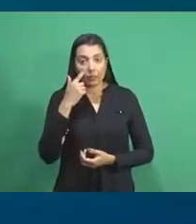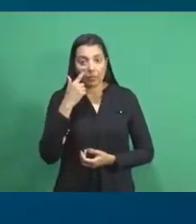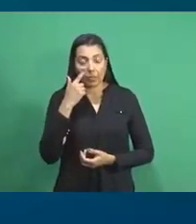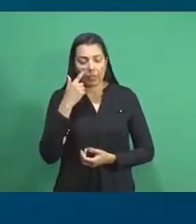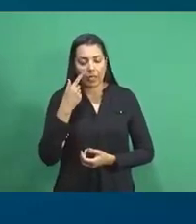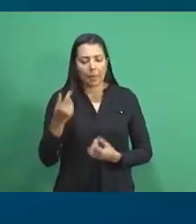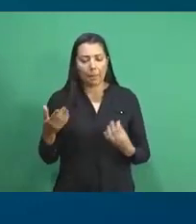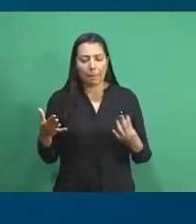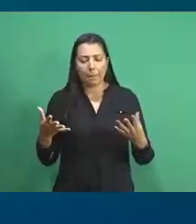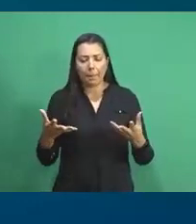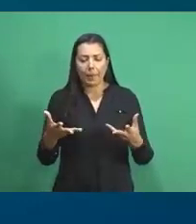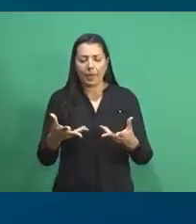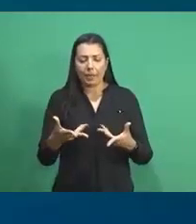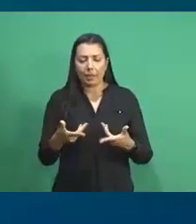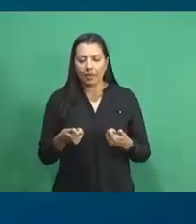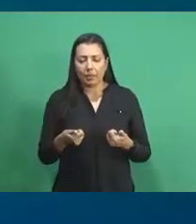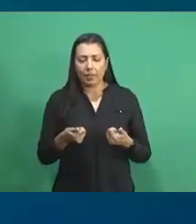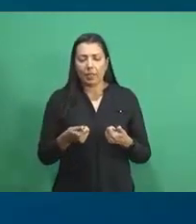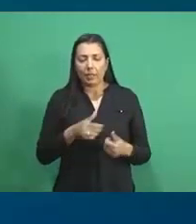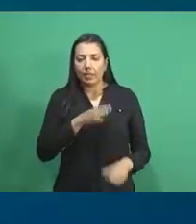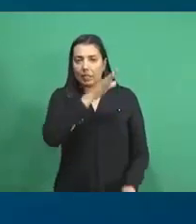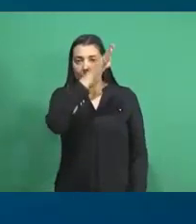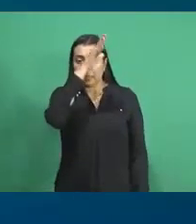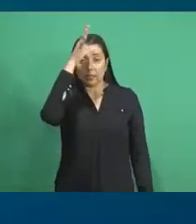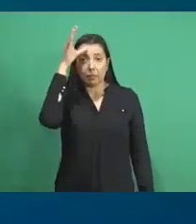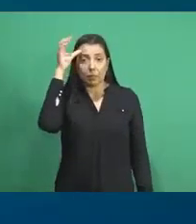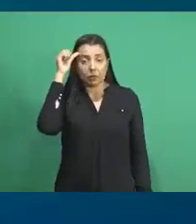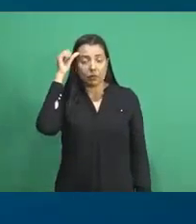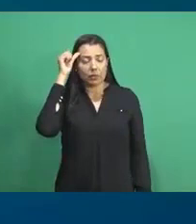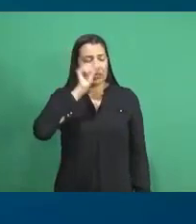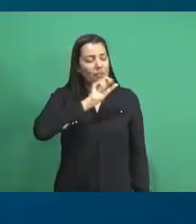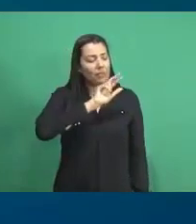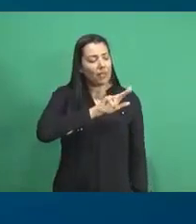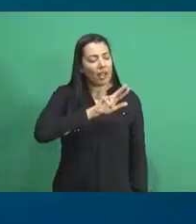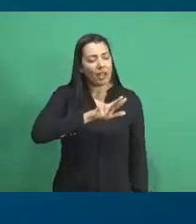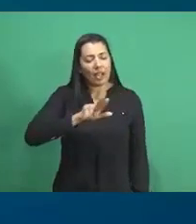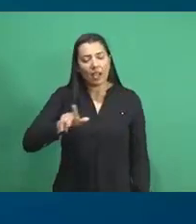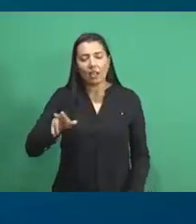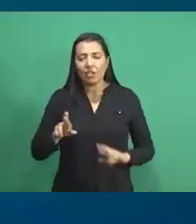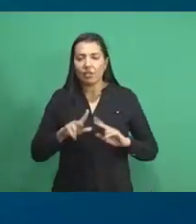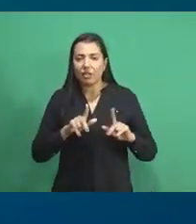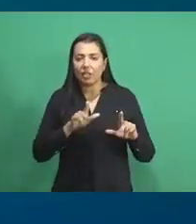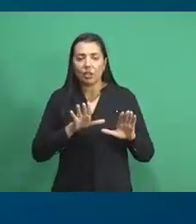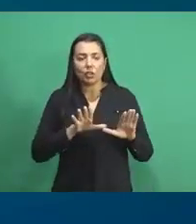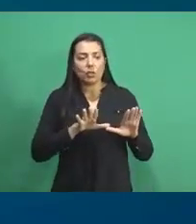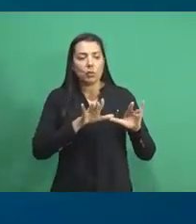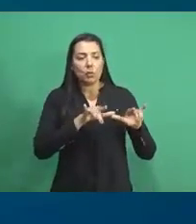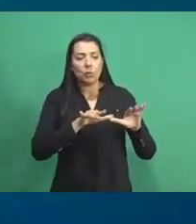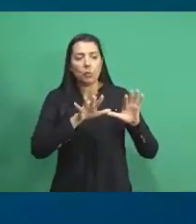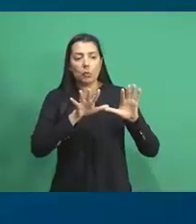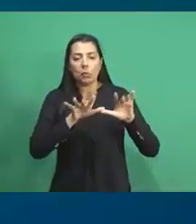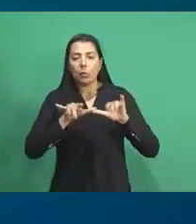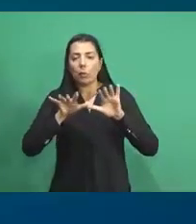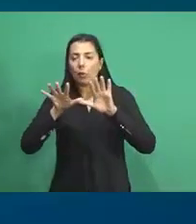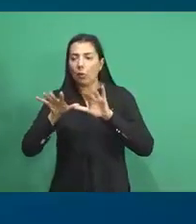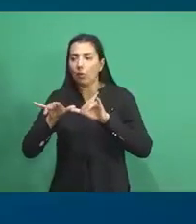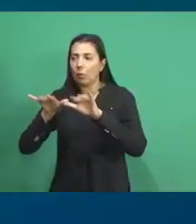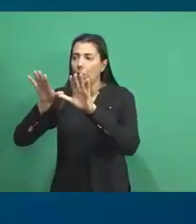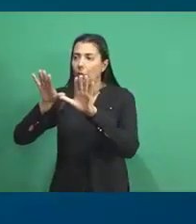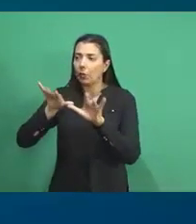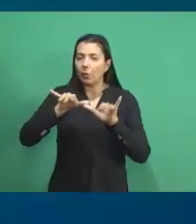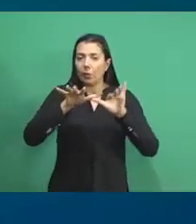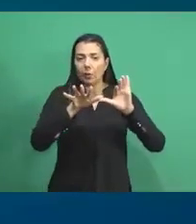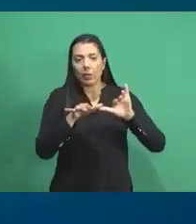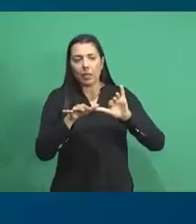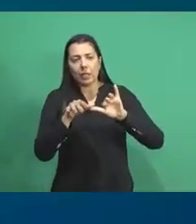riqueza da Amazônia, né? Inúmeras espécies de borboletas, de insetos.